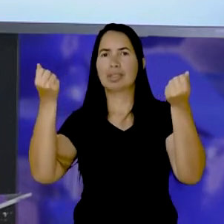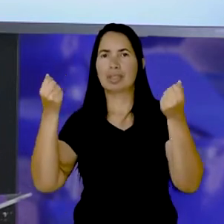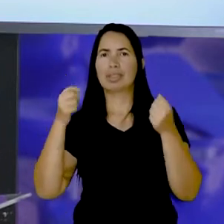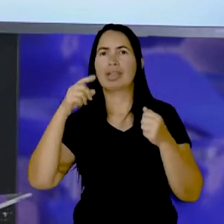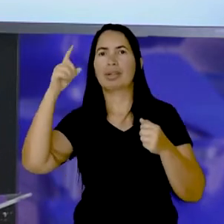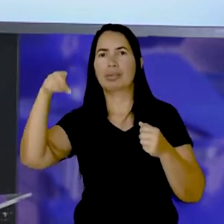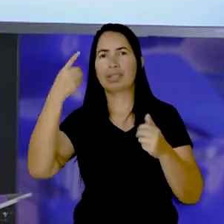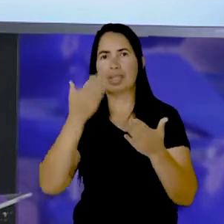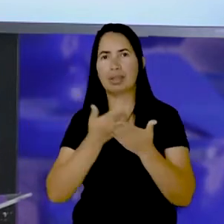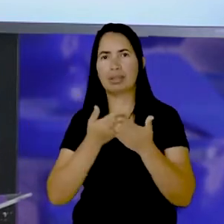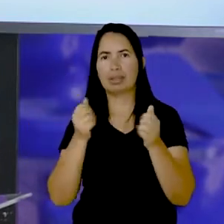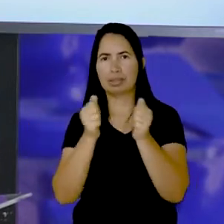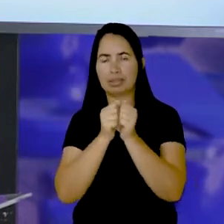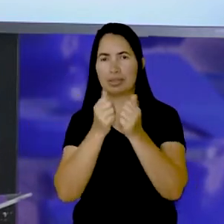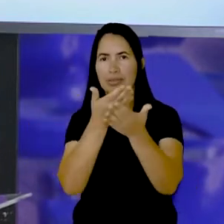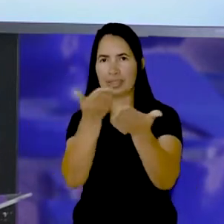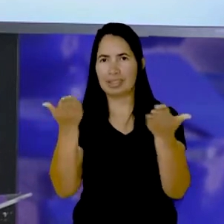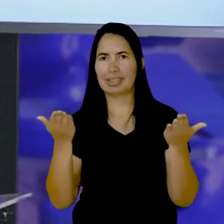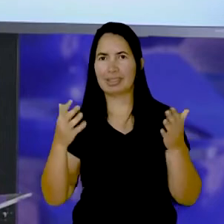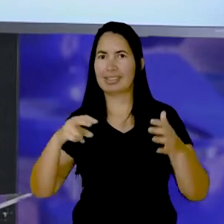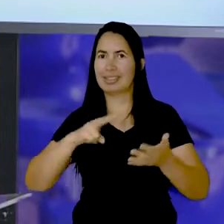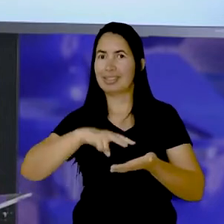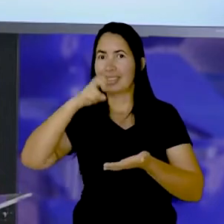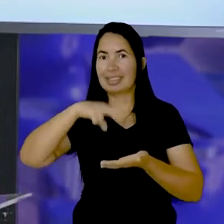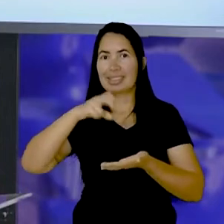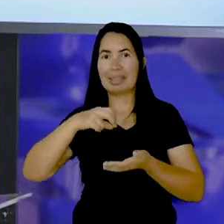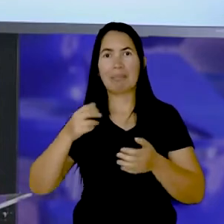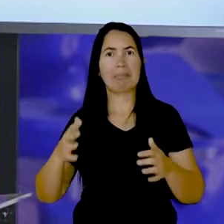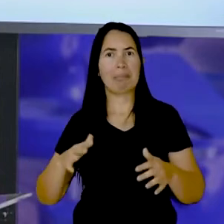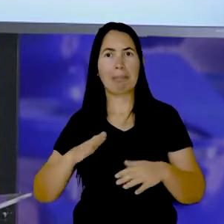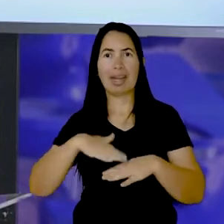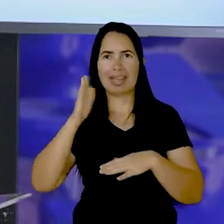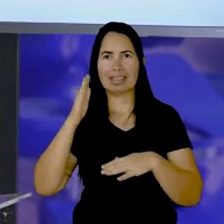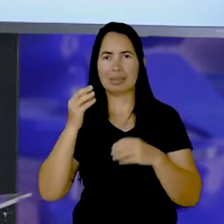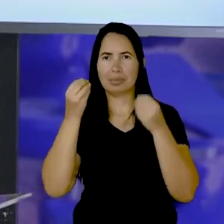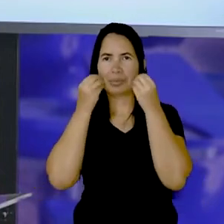na próxima aula Para a gente se divertir muito mais Tá? Um beijo